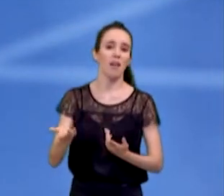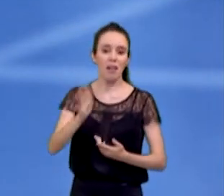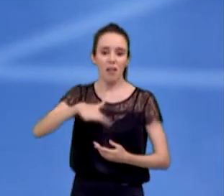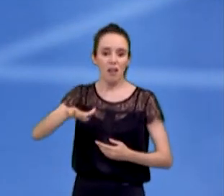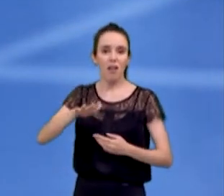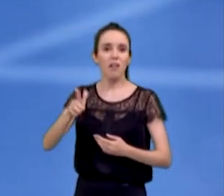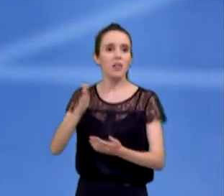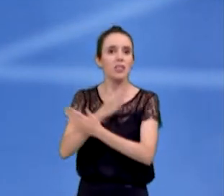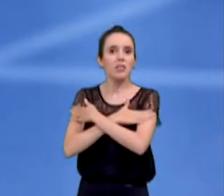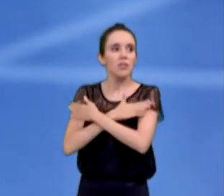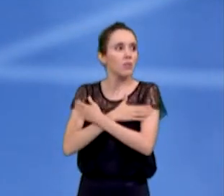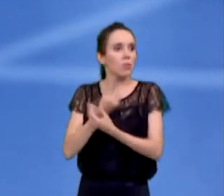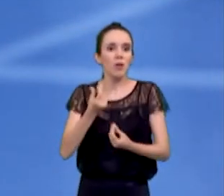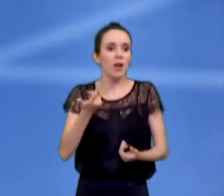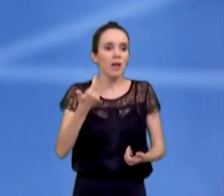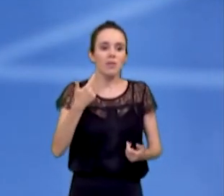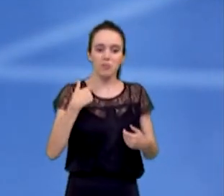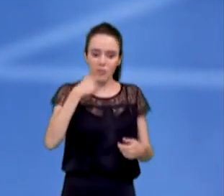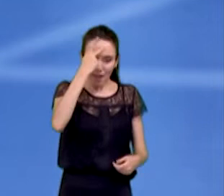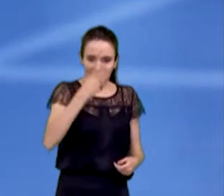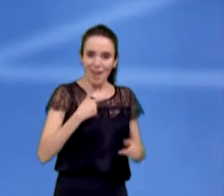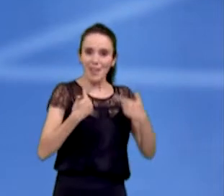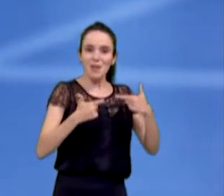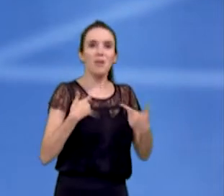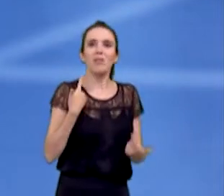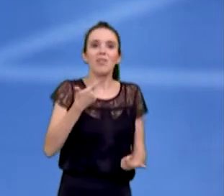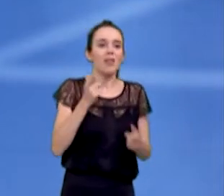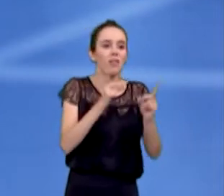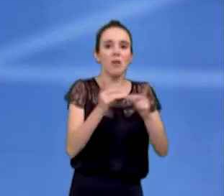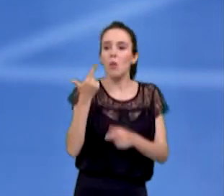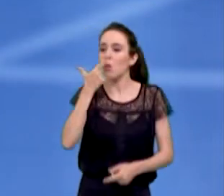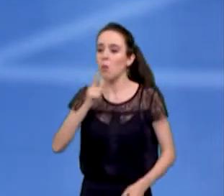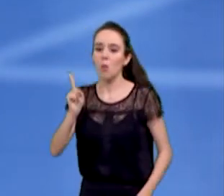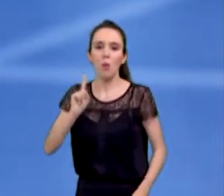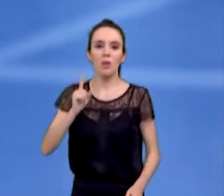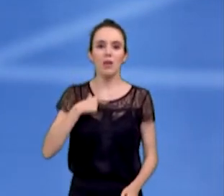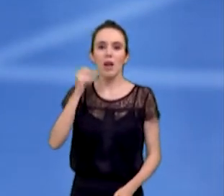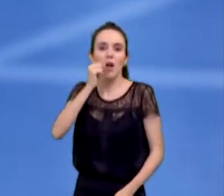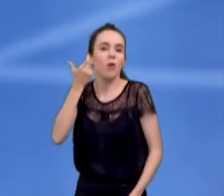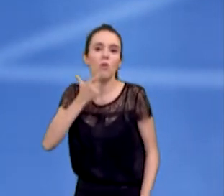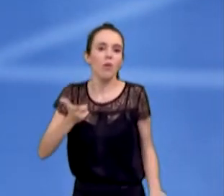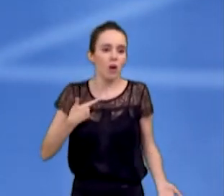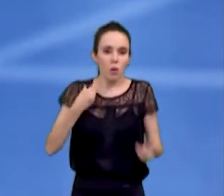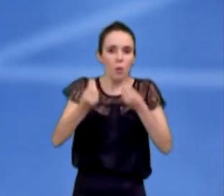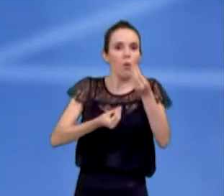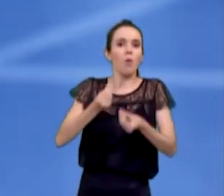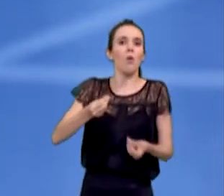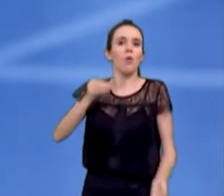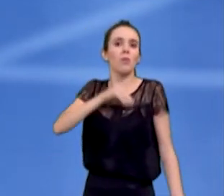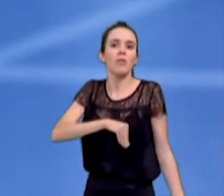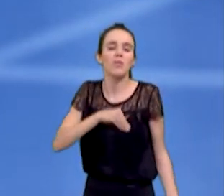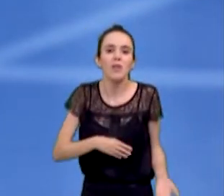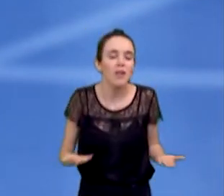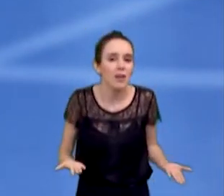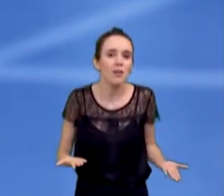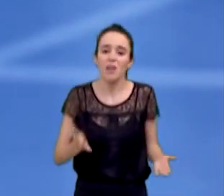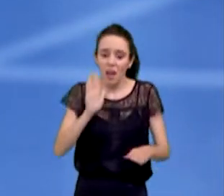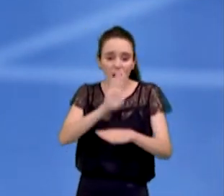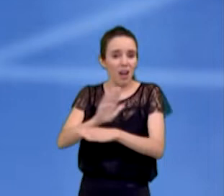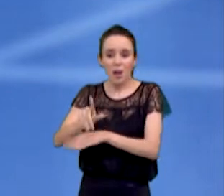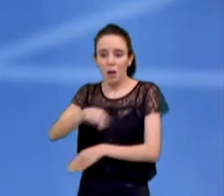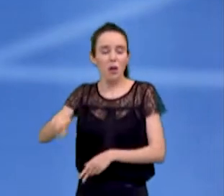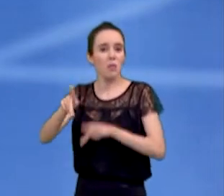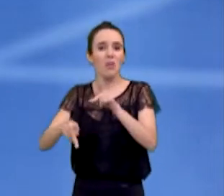desamparada. E sequer... A sorte que a cidade, ela tem um povo muito solidário que se organizou e acabou